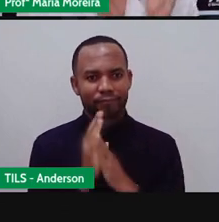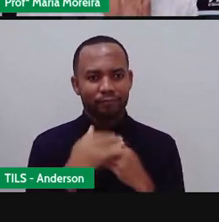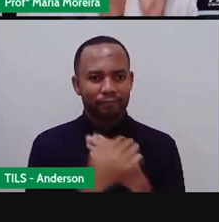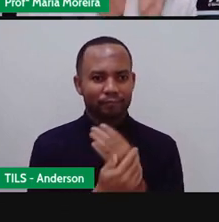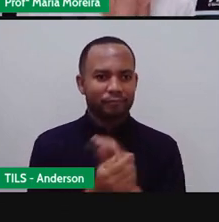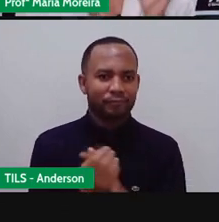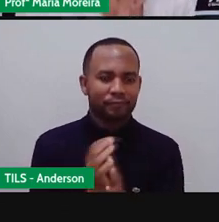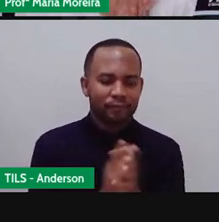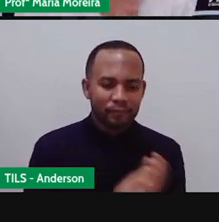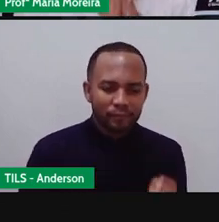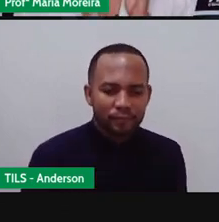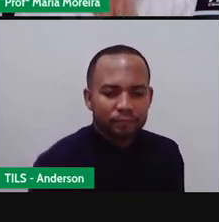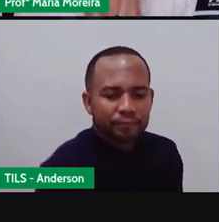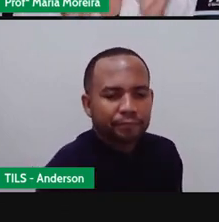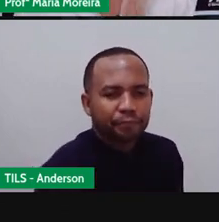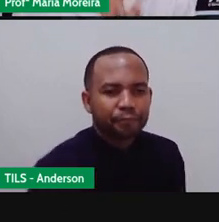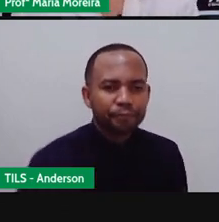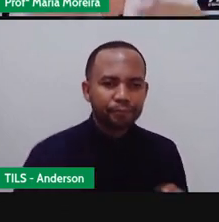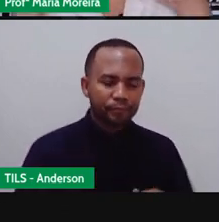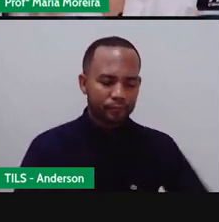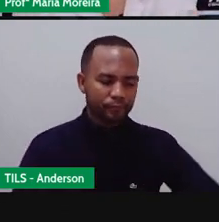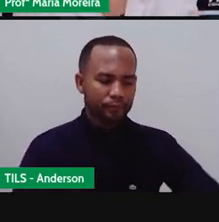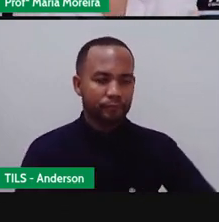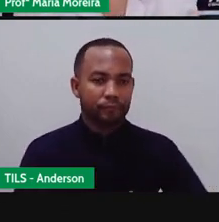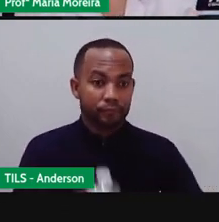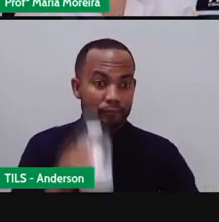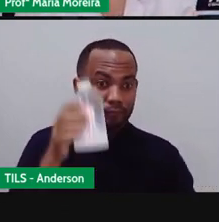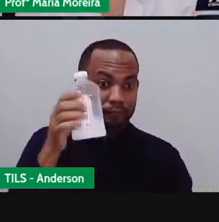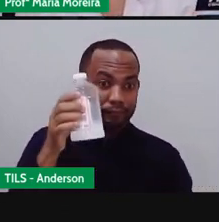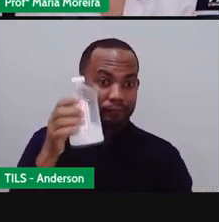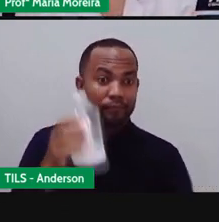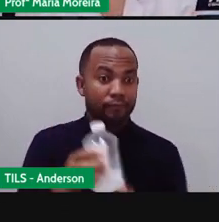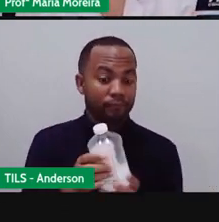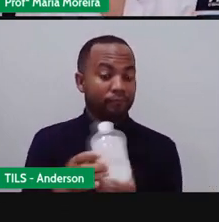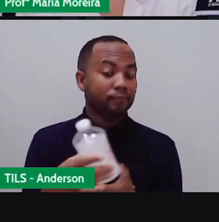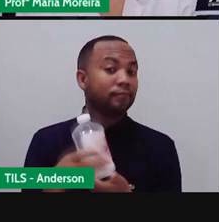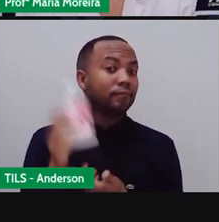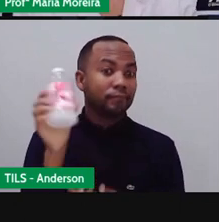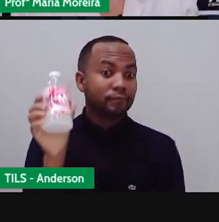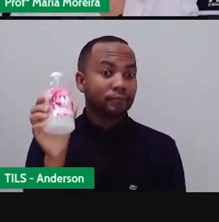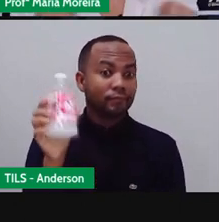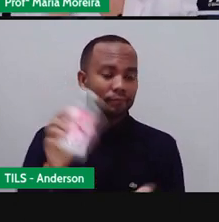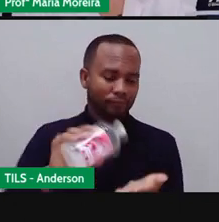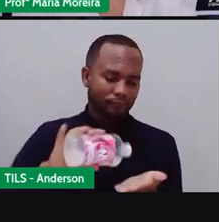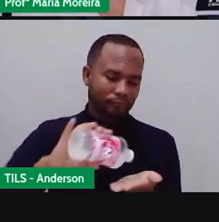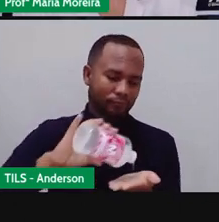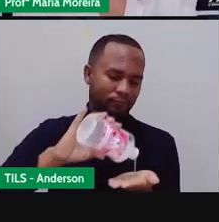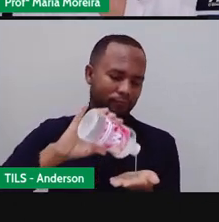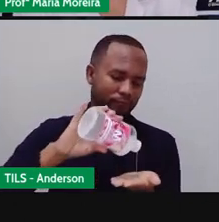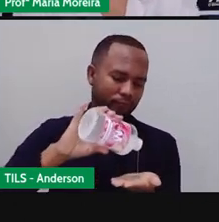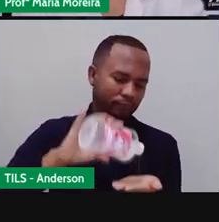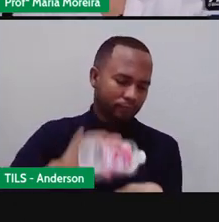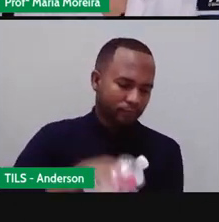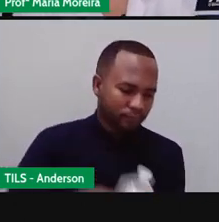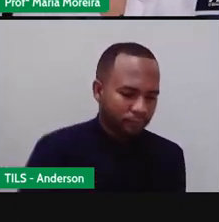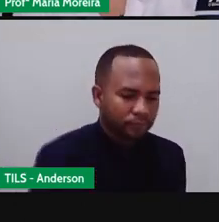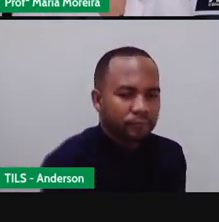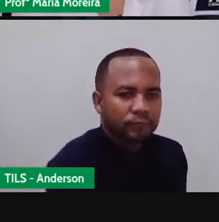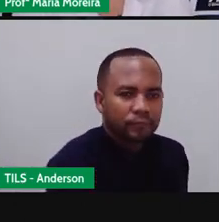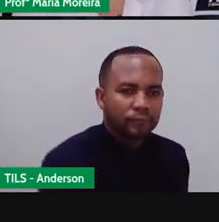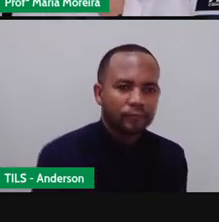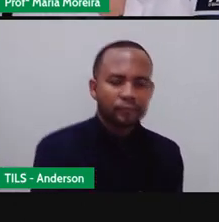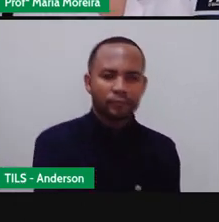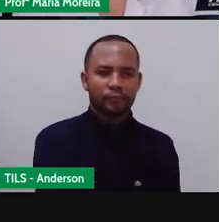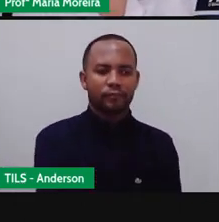outra, lava uma mão. Lavem as mãos, usem álcool em gel, se protejam, né? Usem